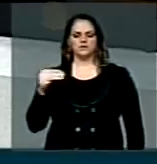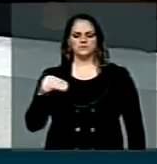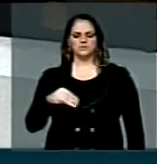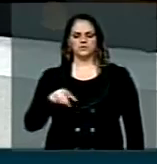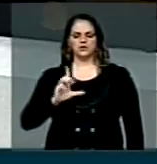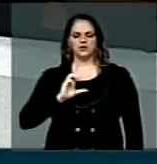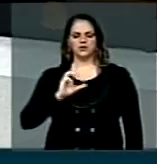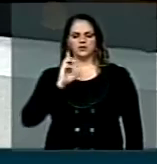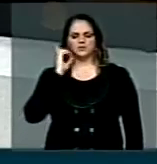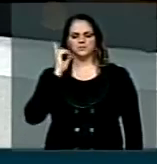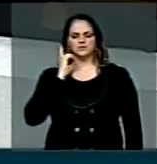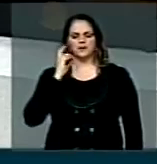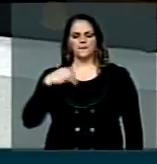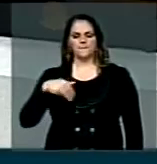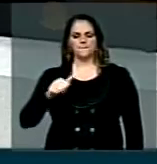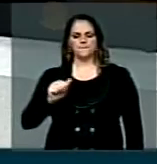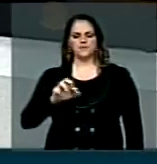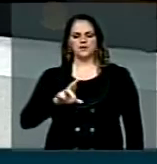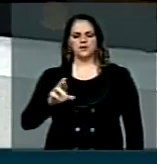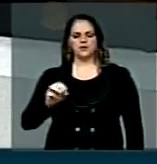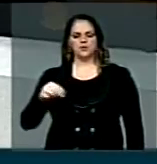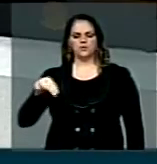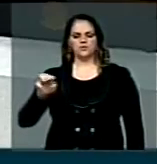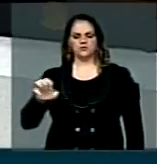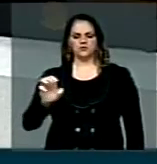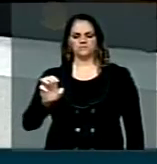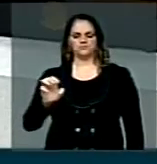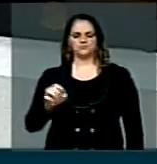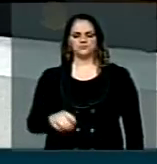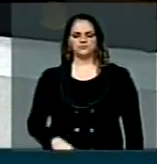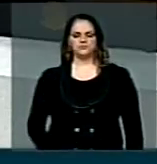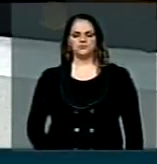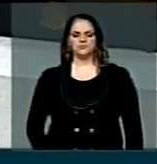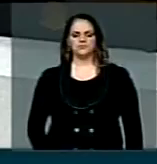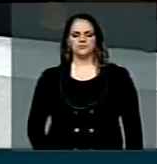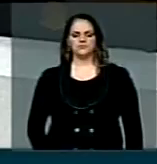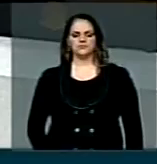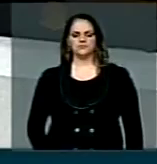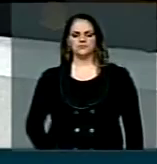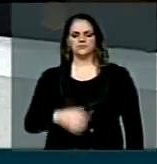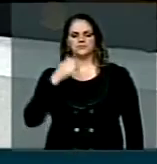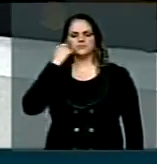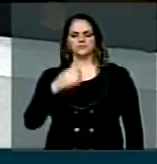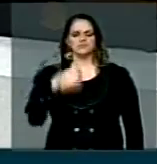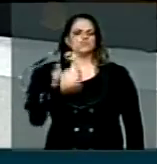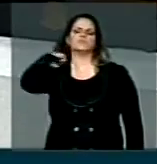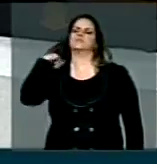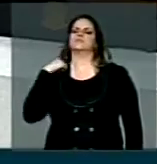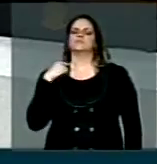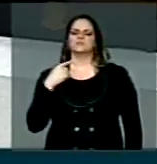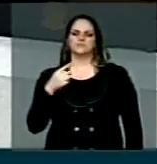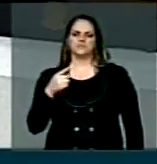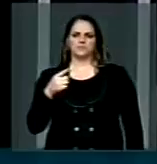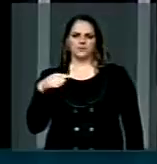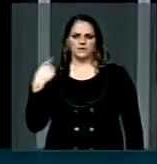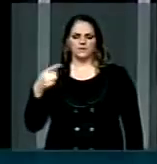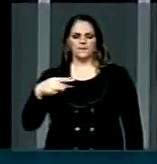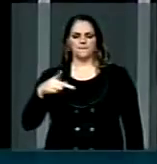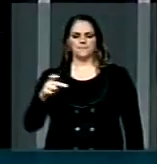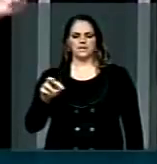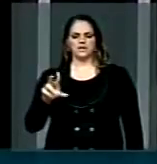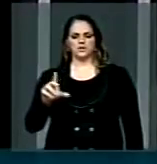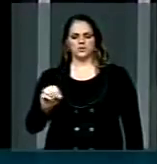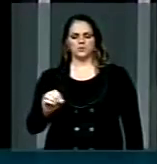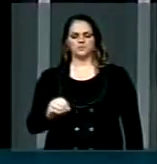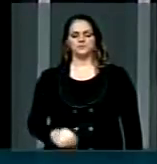minutinhos. Deputado, se você permitir, em seguida o deputado Pedro Kizai, porque cada um faz seu registro a tempo. Obrigado,